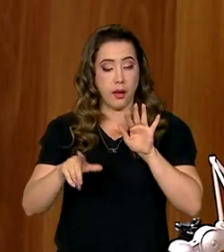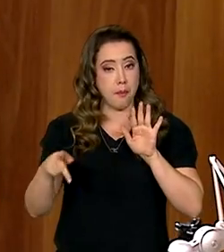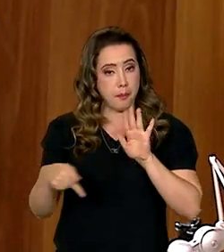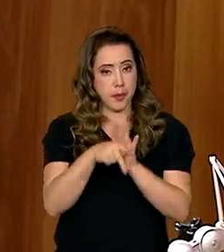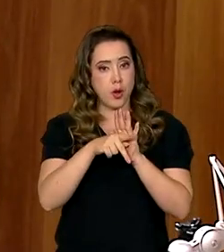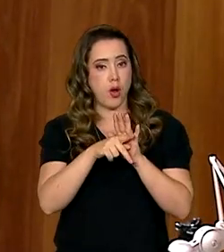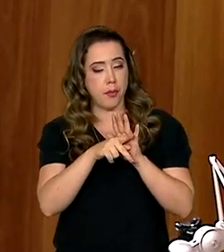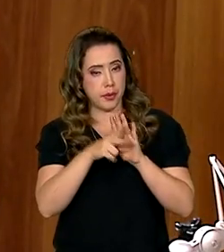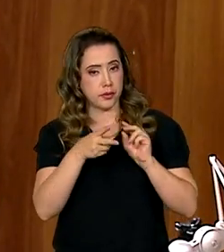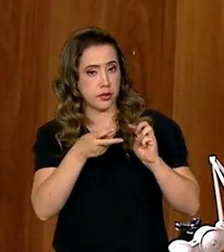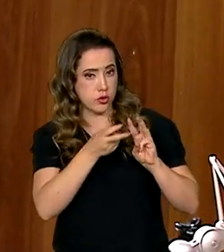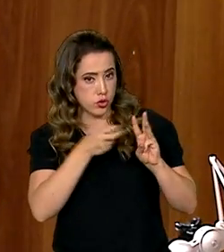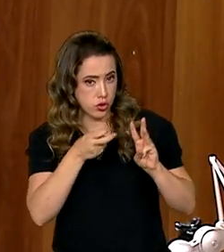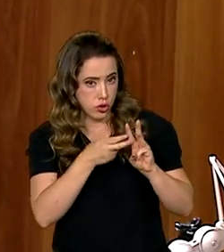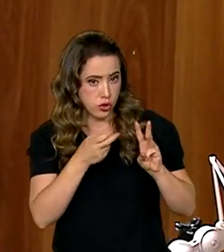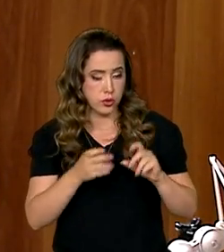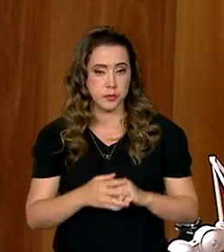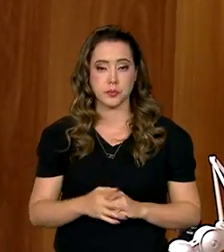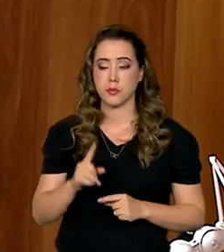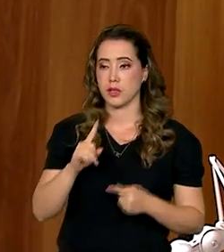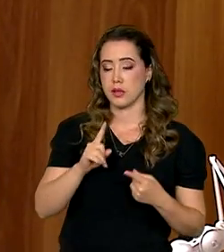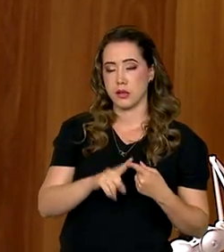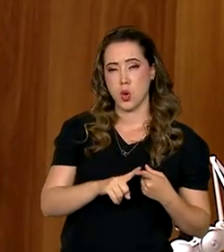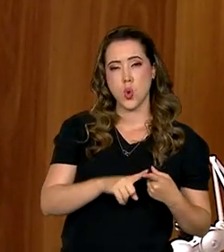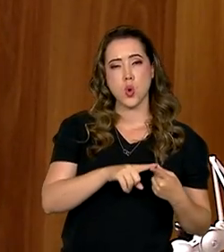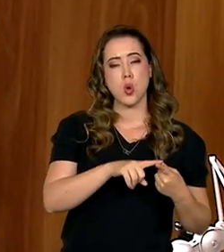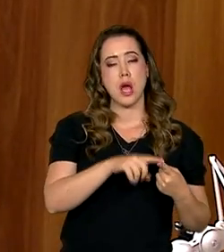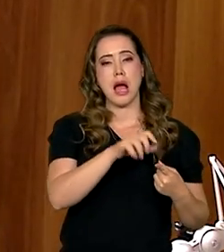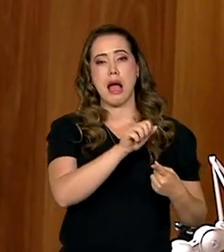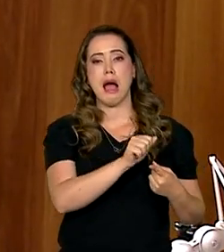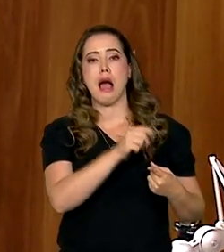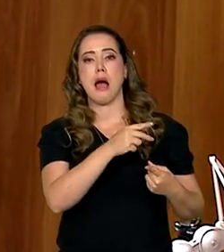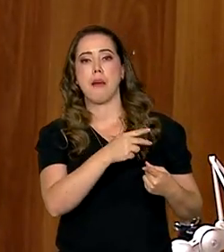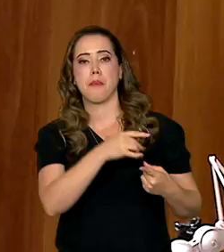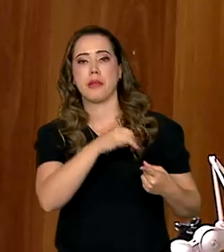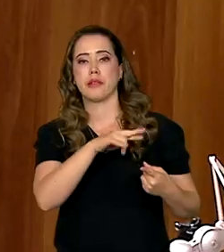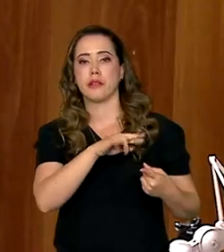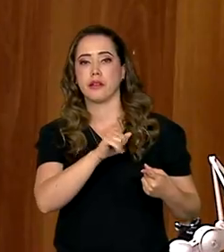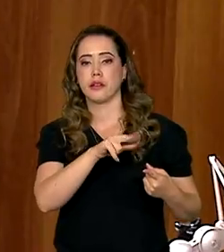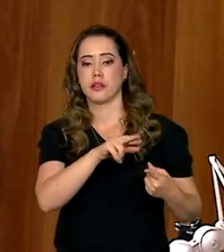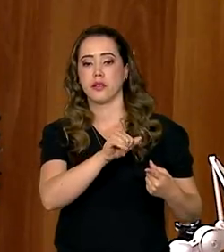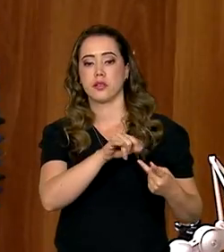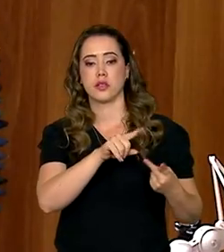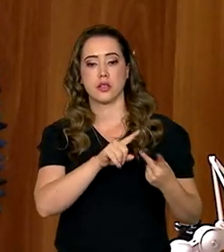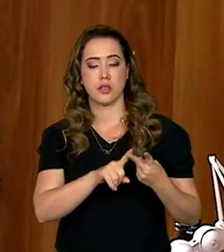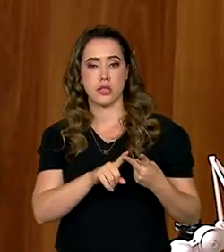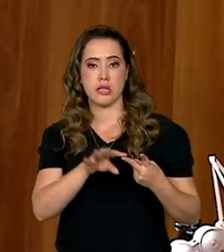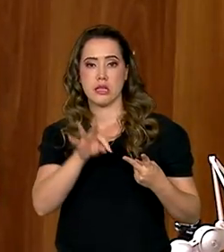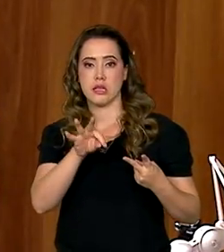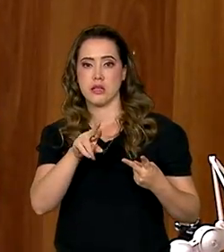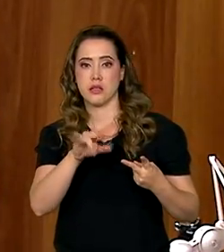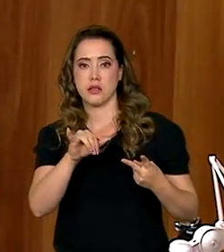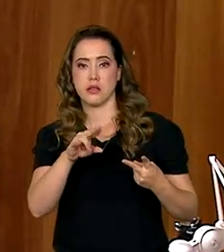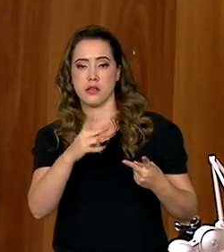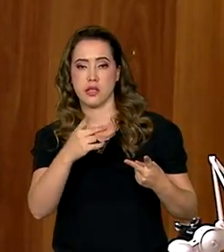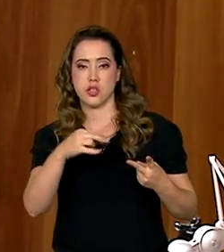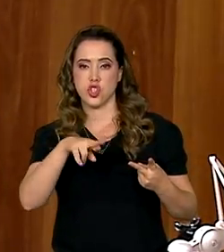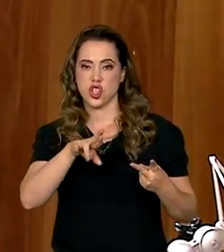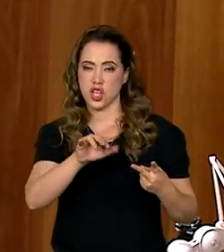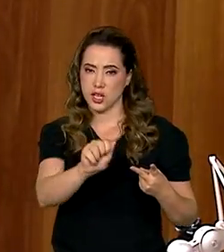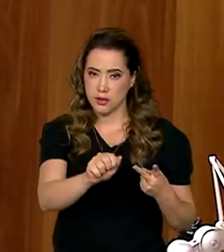Apiterewa e o território indígena Trincheira Abacajá. Então, é uma média de 2